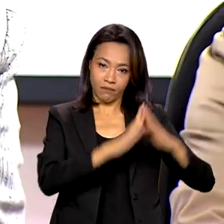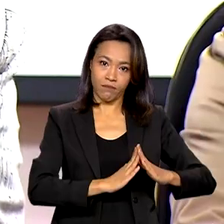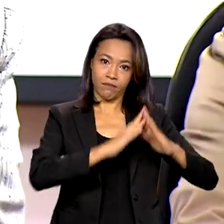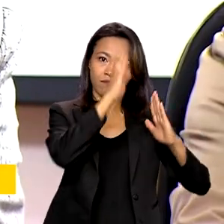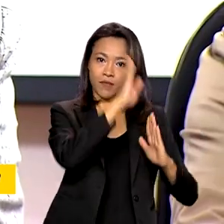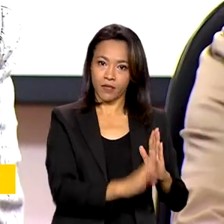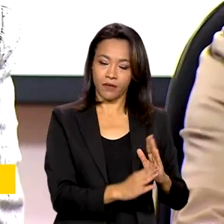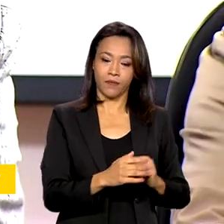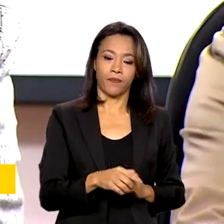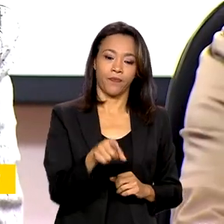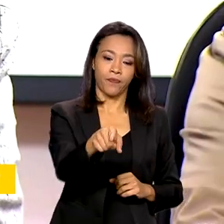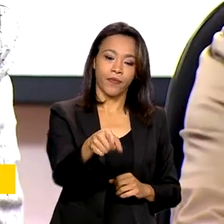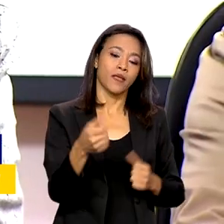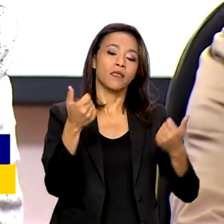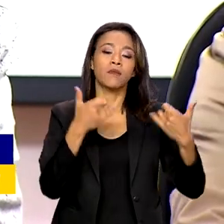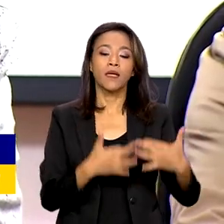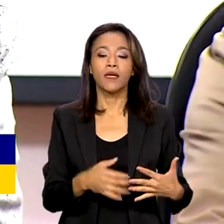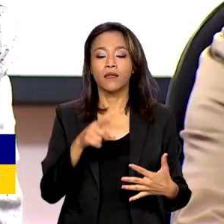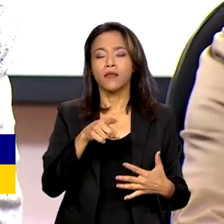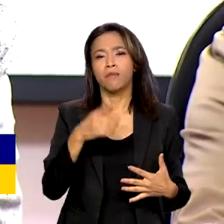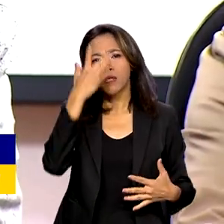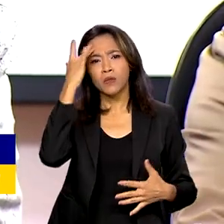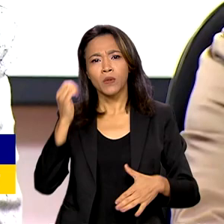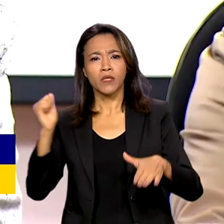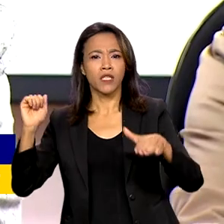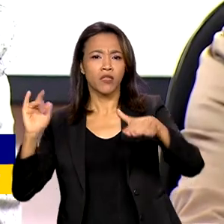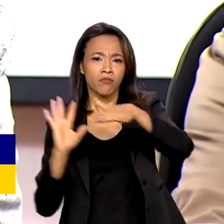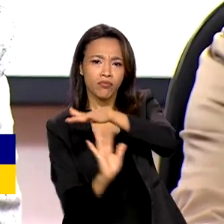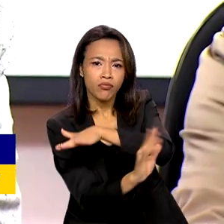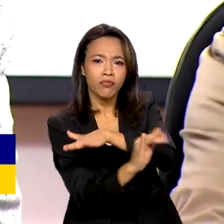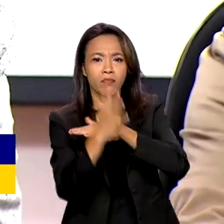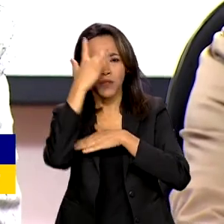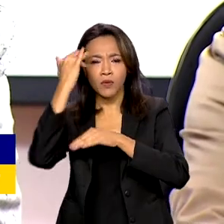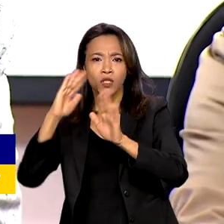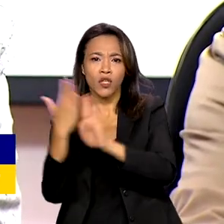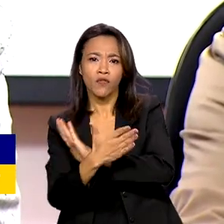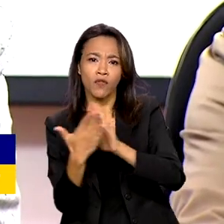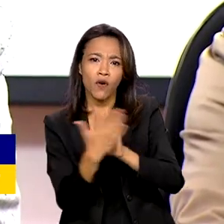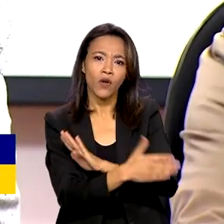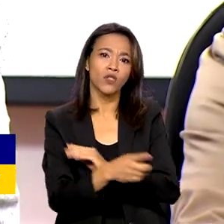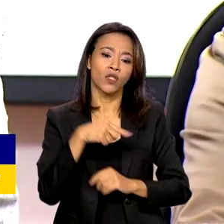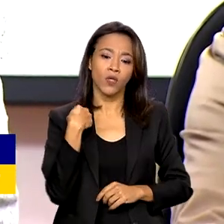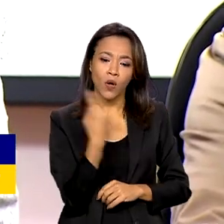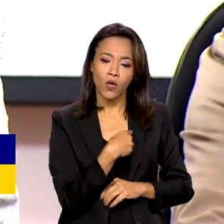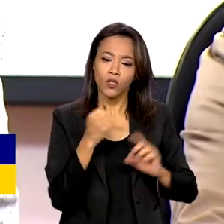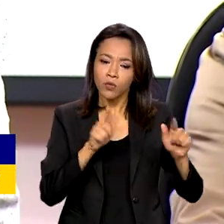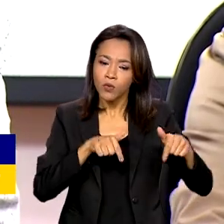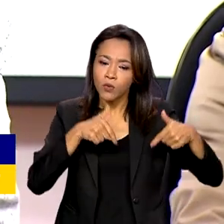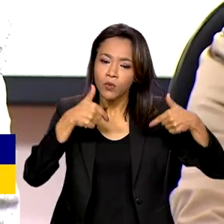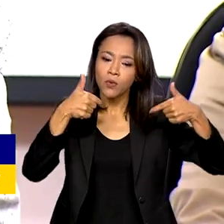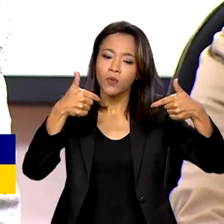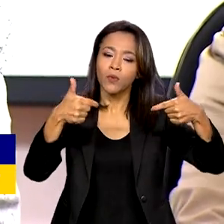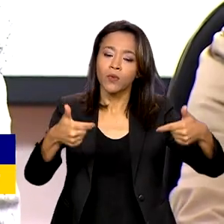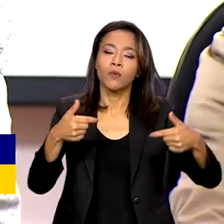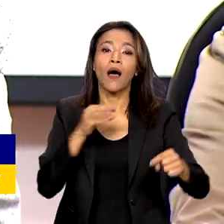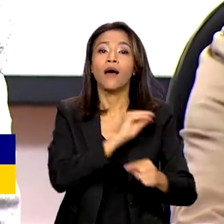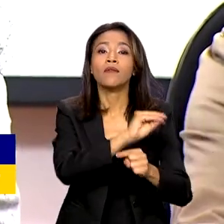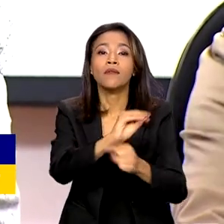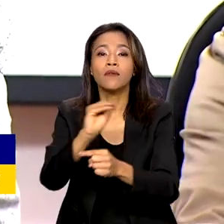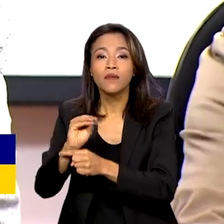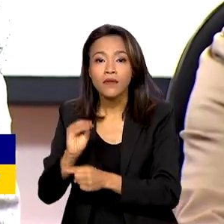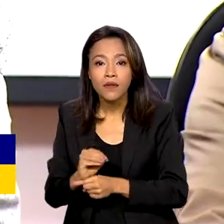favor de imigrantes, refugiados e apátridos, nós estamos, na verdade, atuando em favor de toda a nossa população,